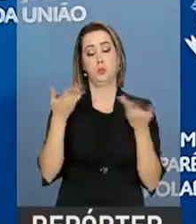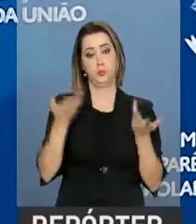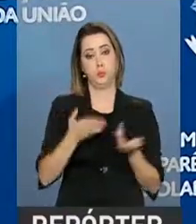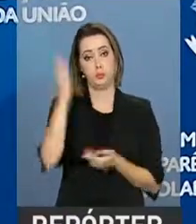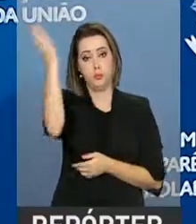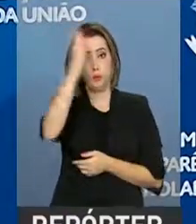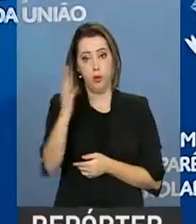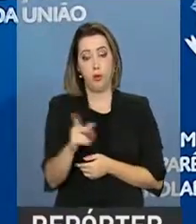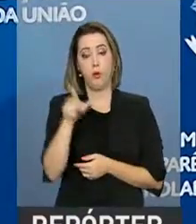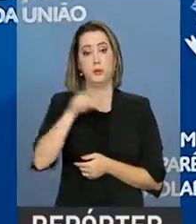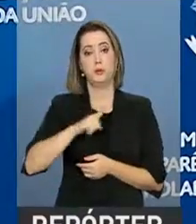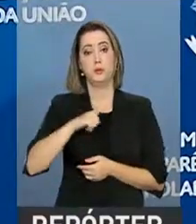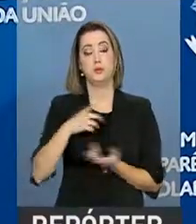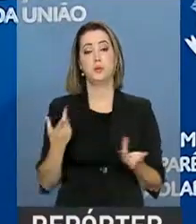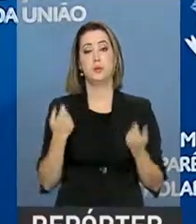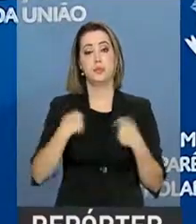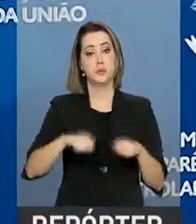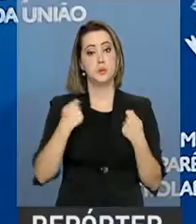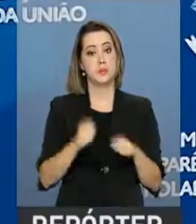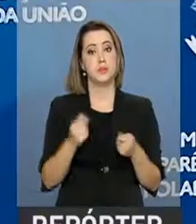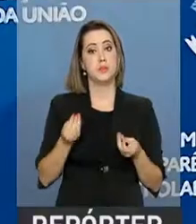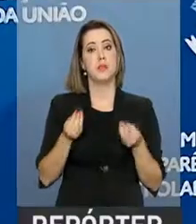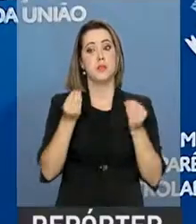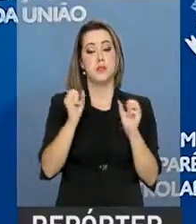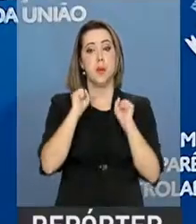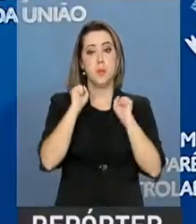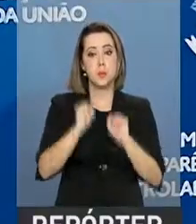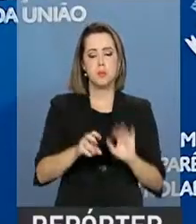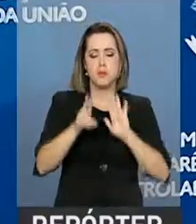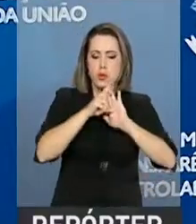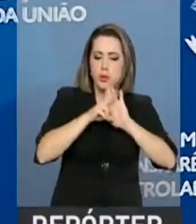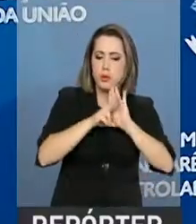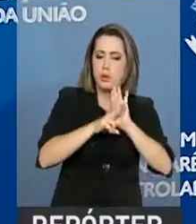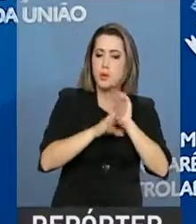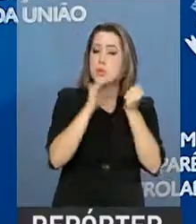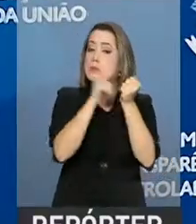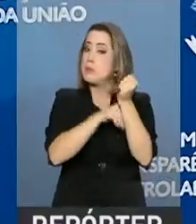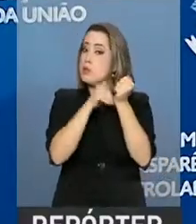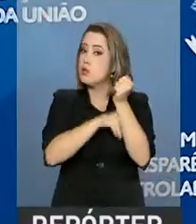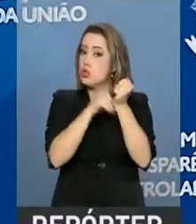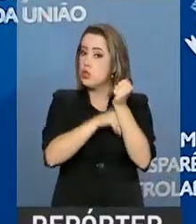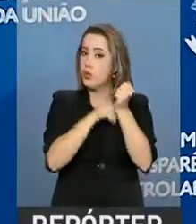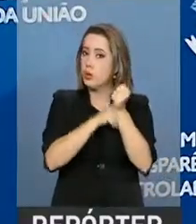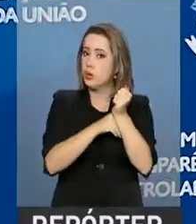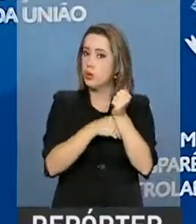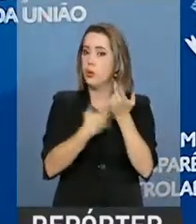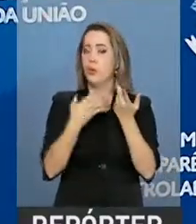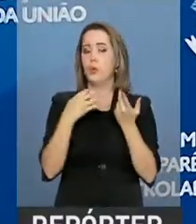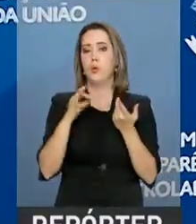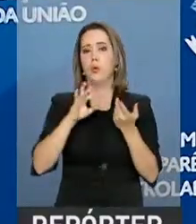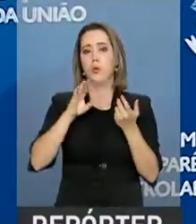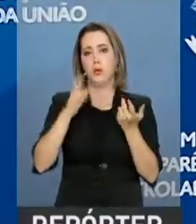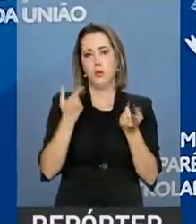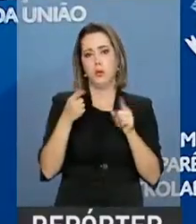também, é de um mecanismo que garanta o sigilo e a confidencialidade da informação e documento trocado.